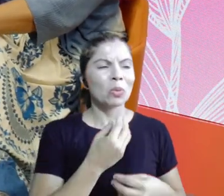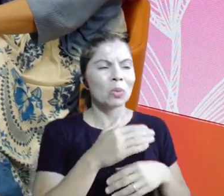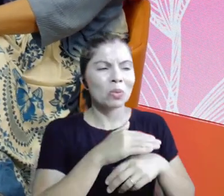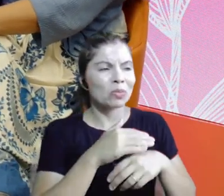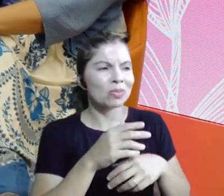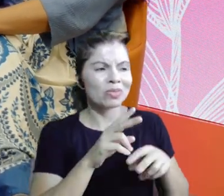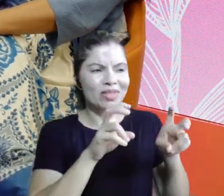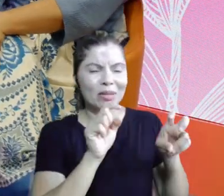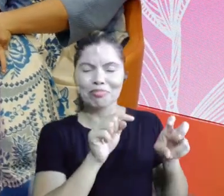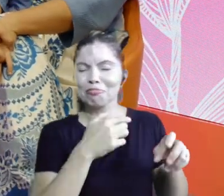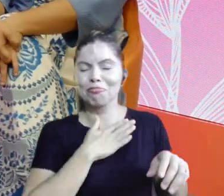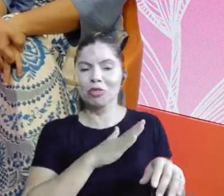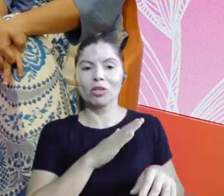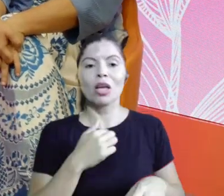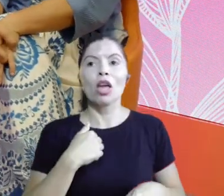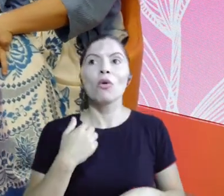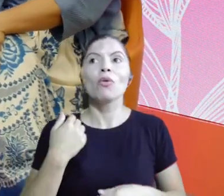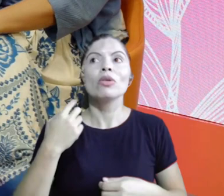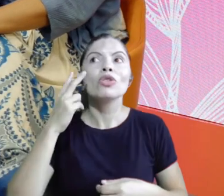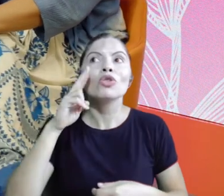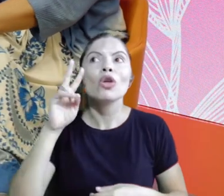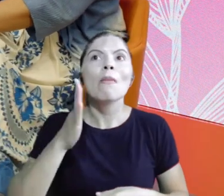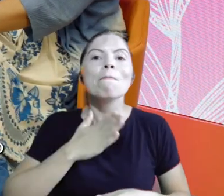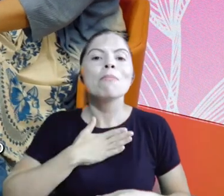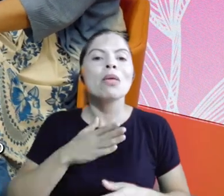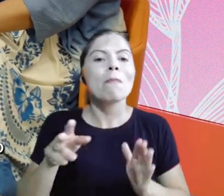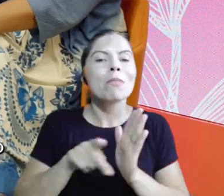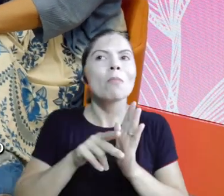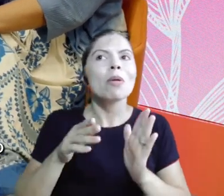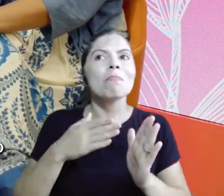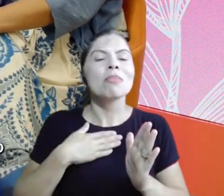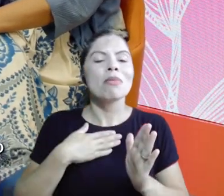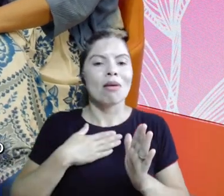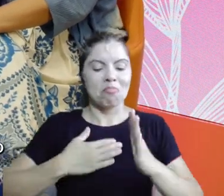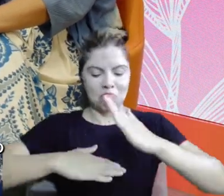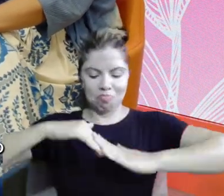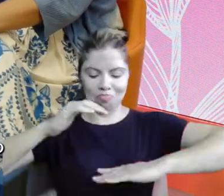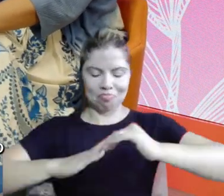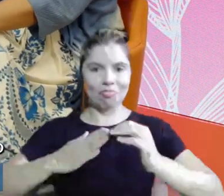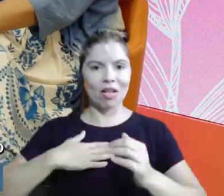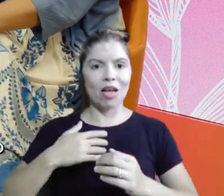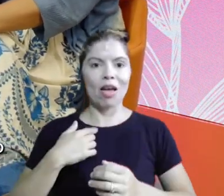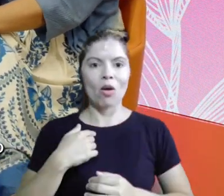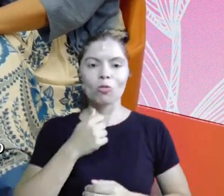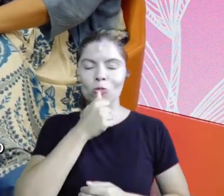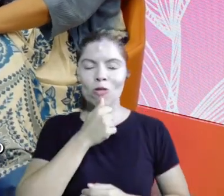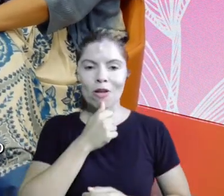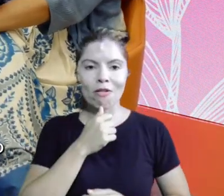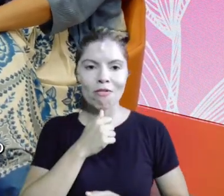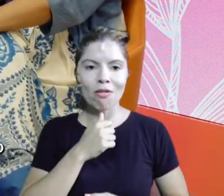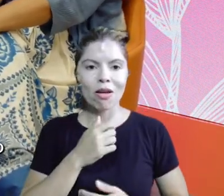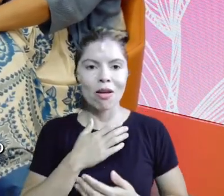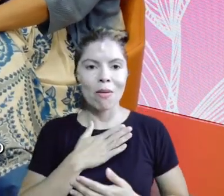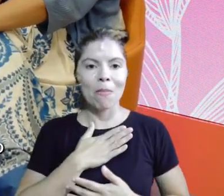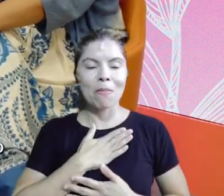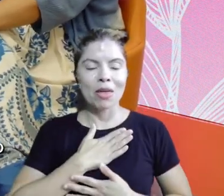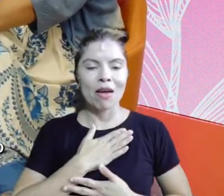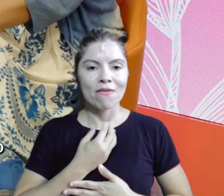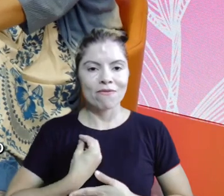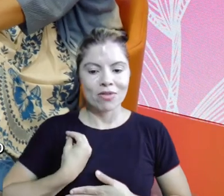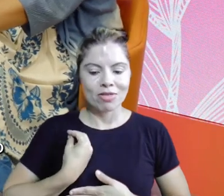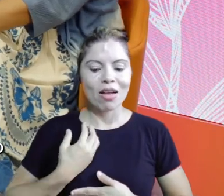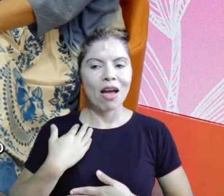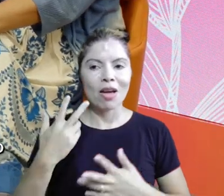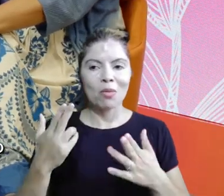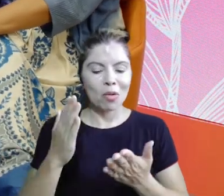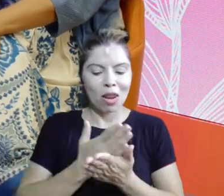dos outros, então a partir de hoje eu vou contar a minha história. Então, jurei que o próximo, o último vai ser o meu livro da minha